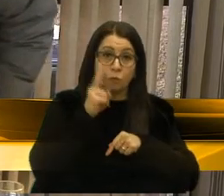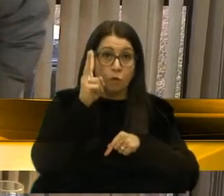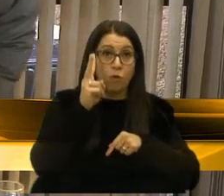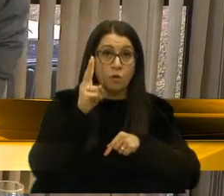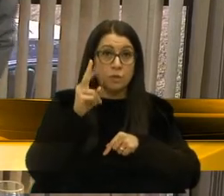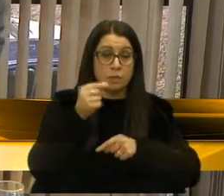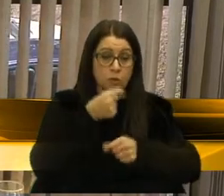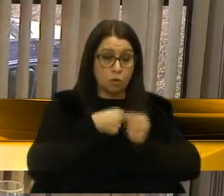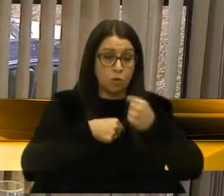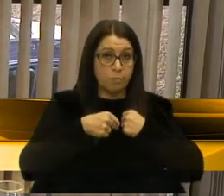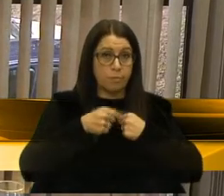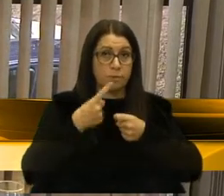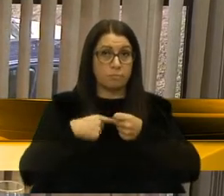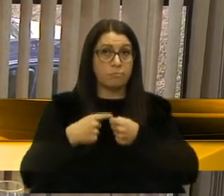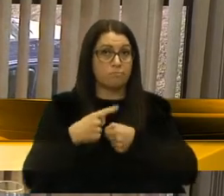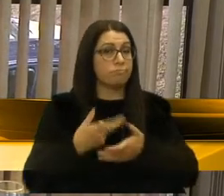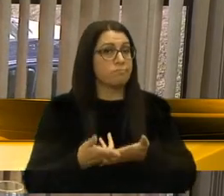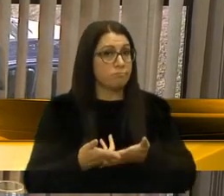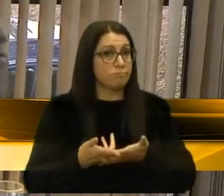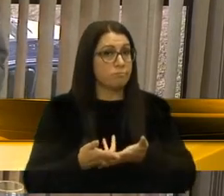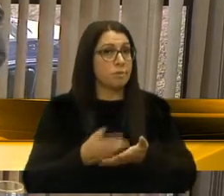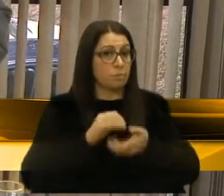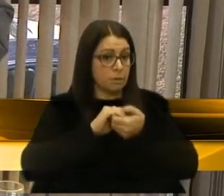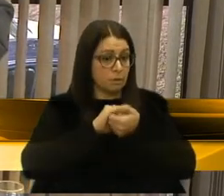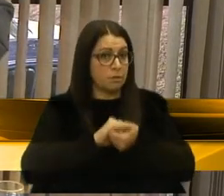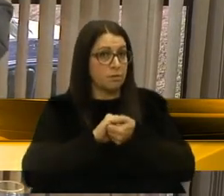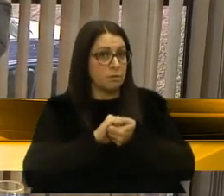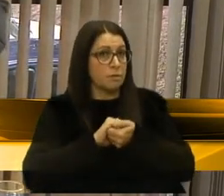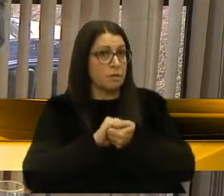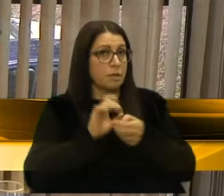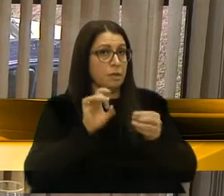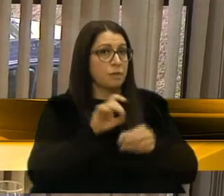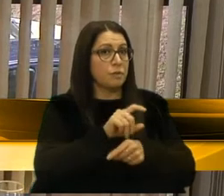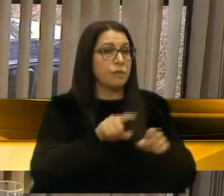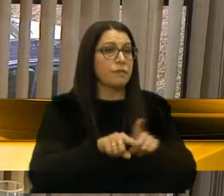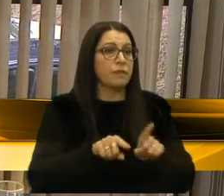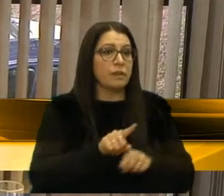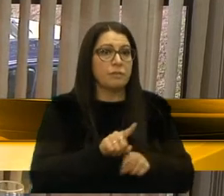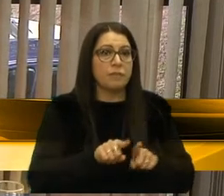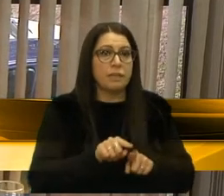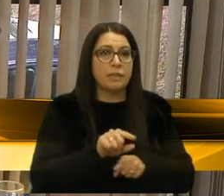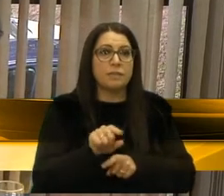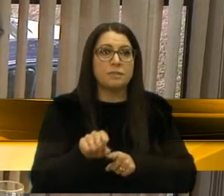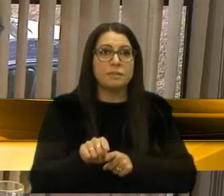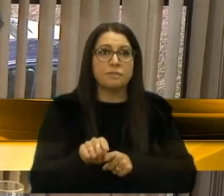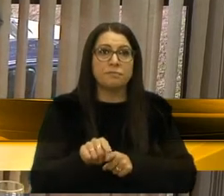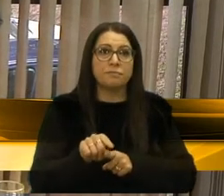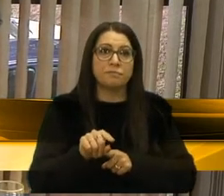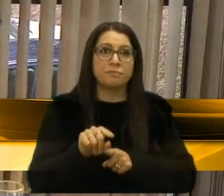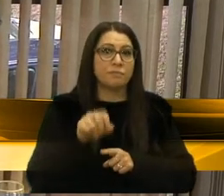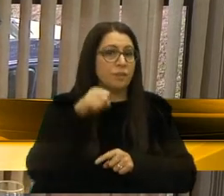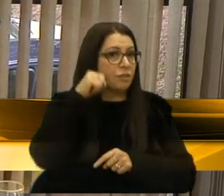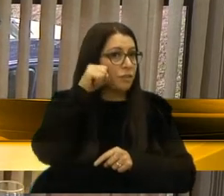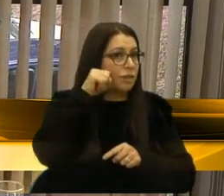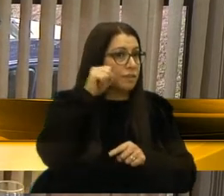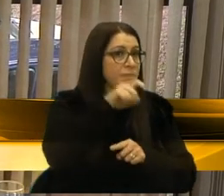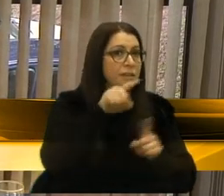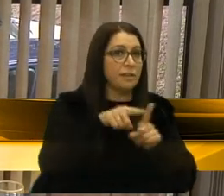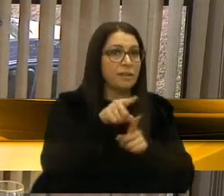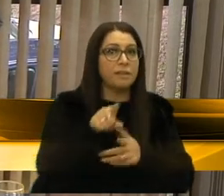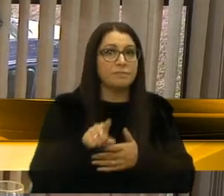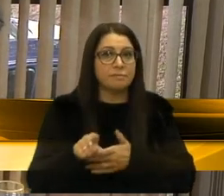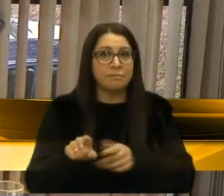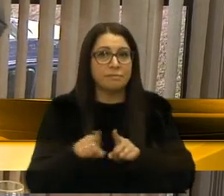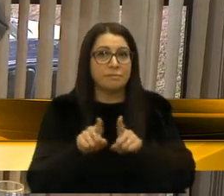e econômicas do nosso município. Então, uma saudação muito especial ao senador Raiz, também, que saiu no Diário Oficial da